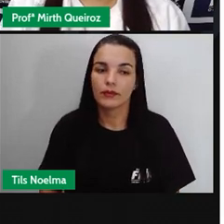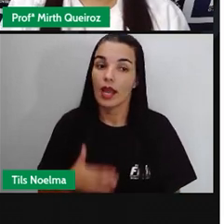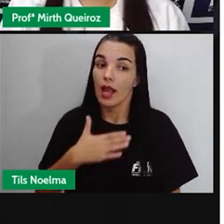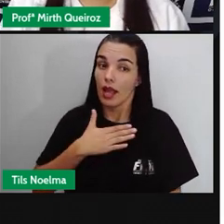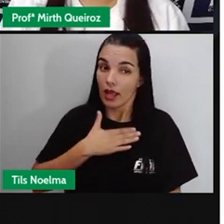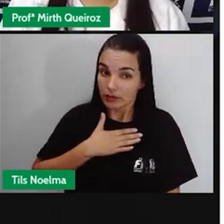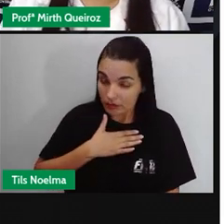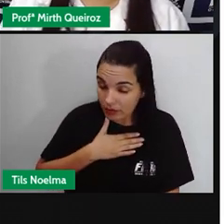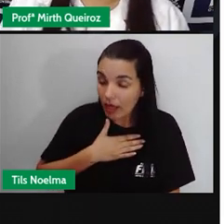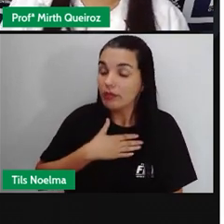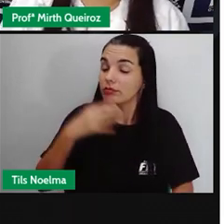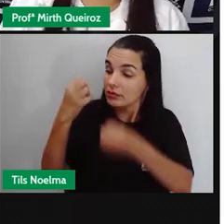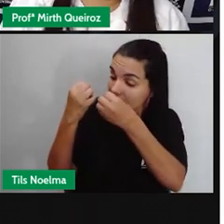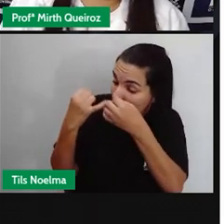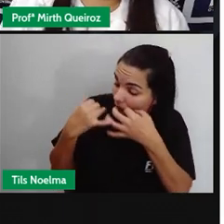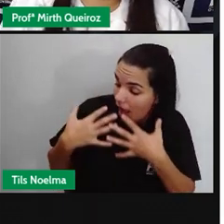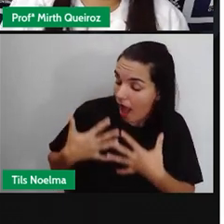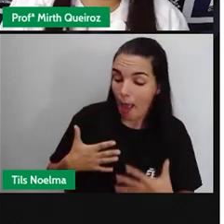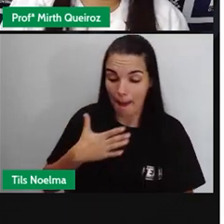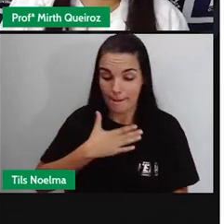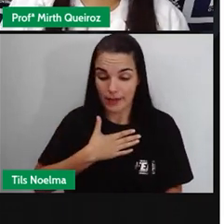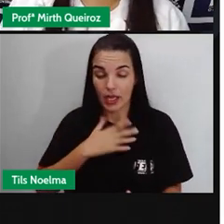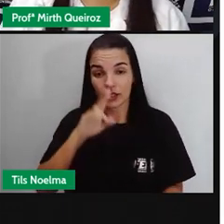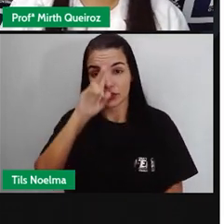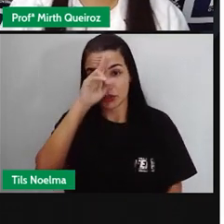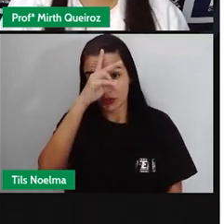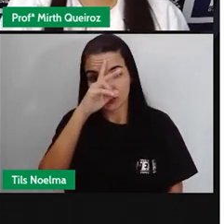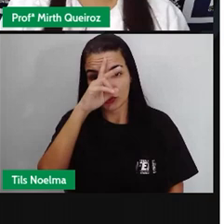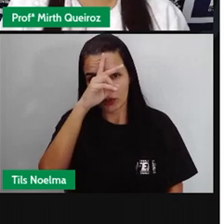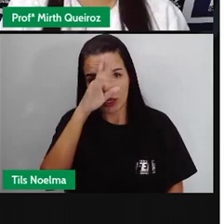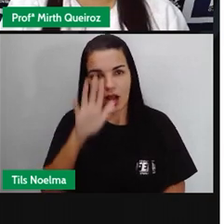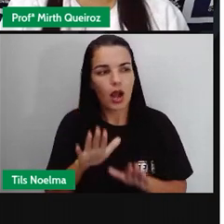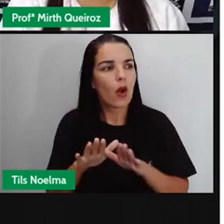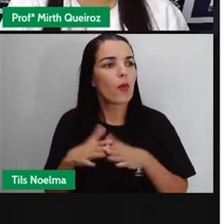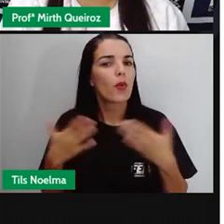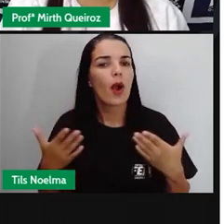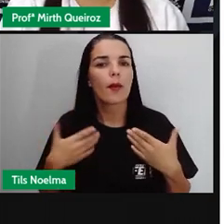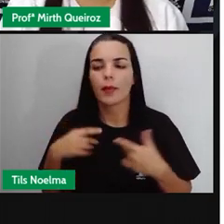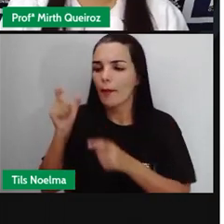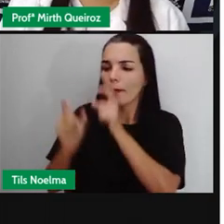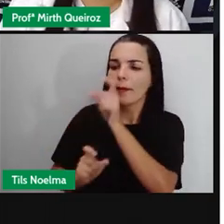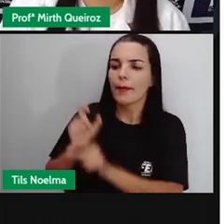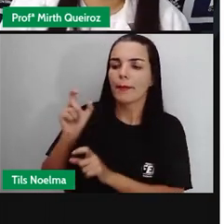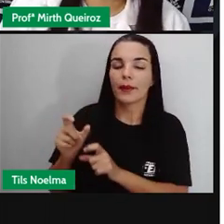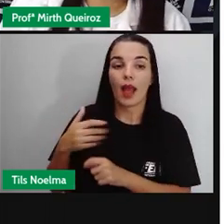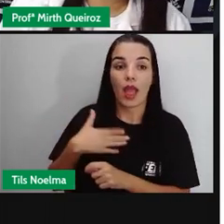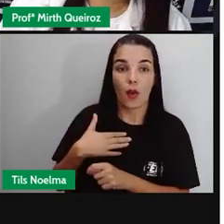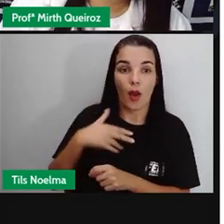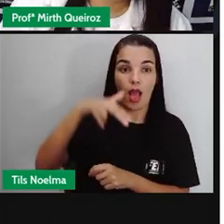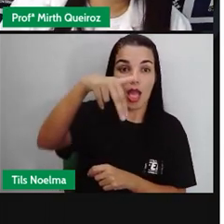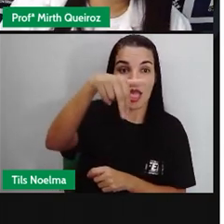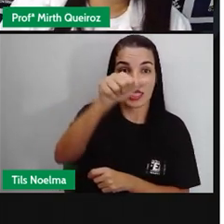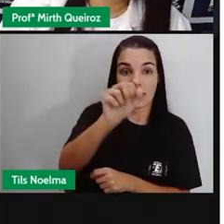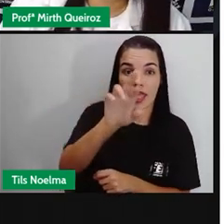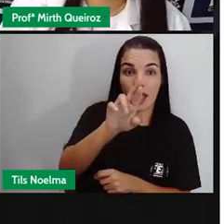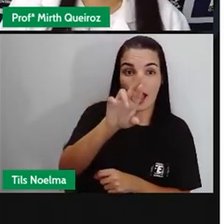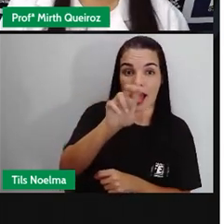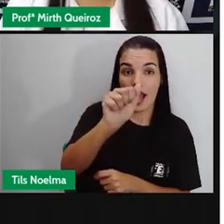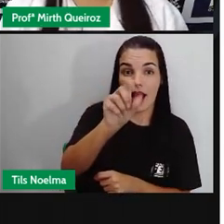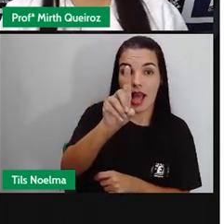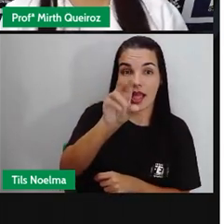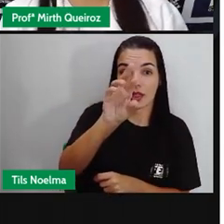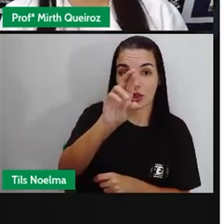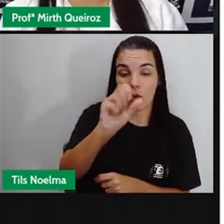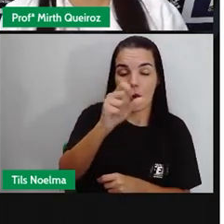Eu narrei minha história. Qual a minha função, então? Eu sou um narrador-personagem